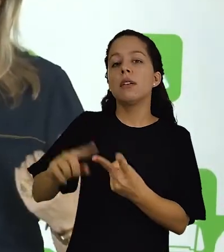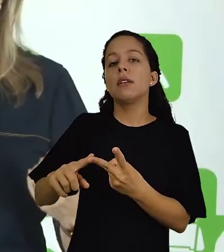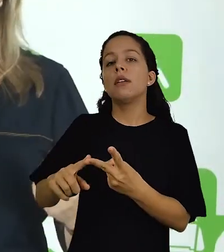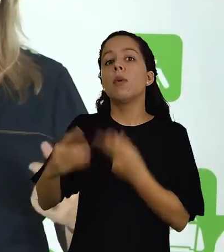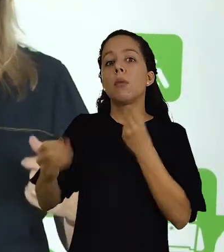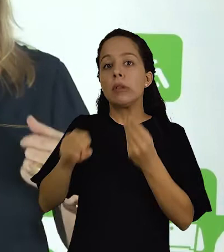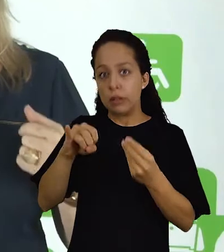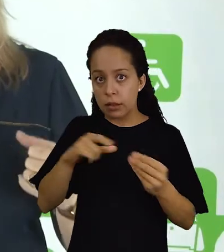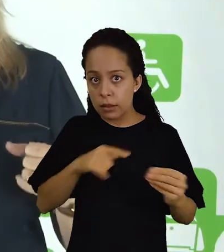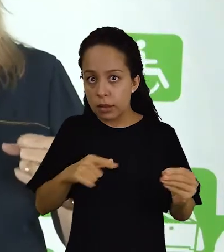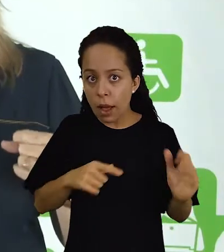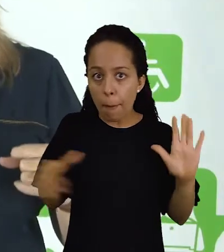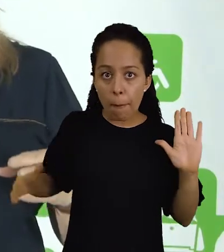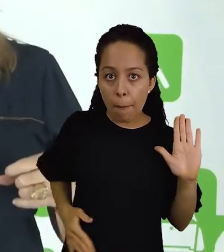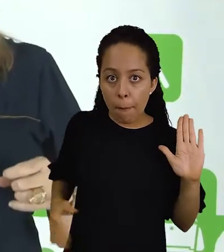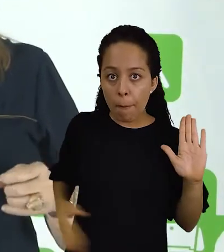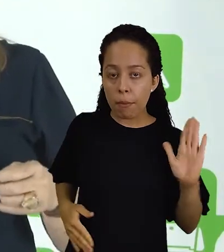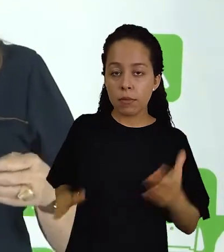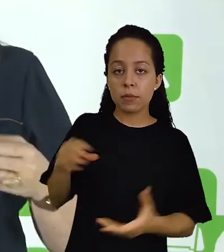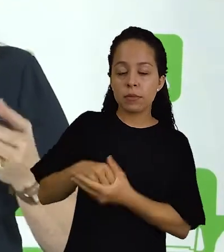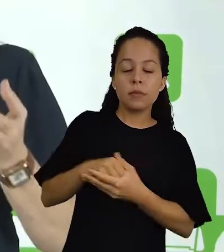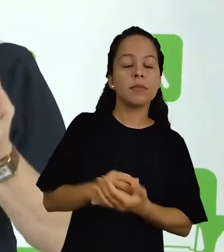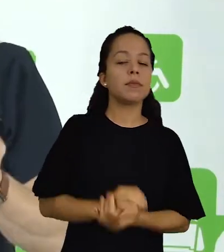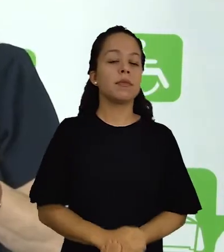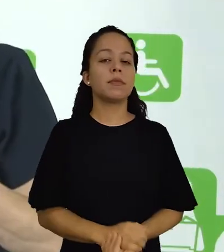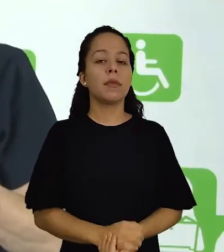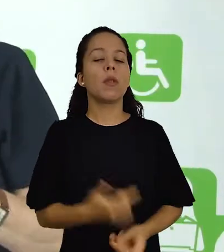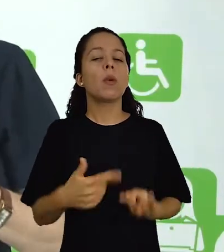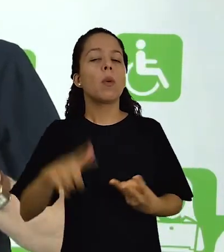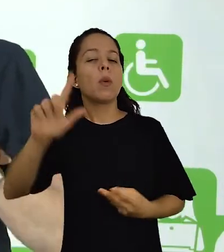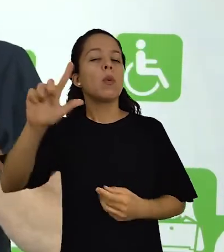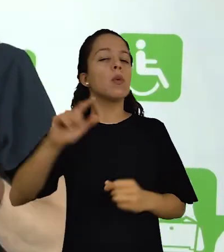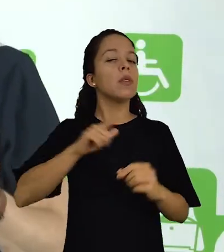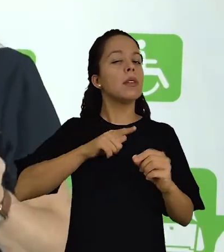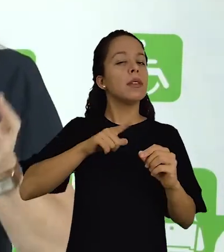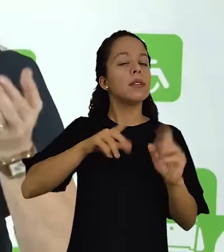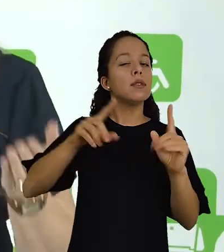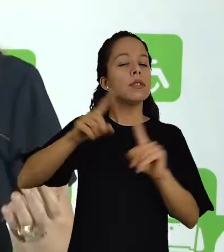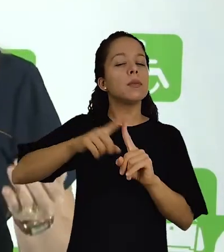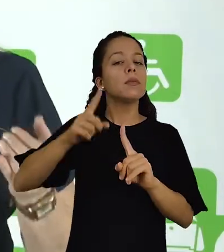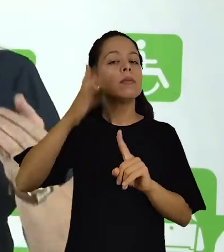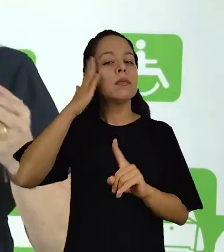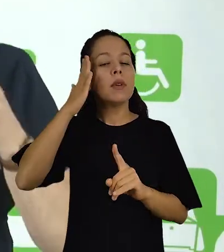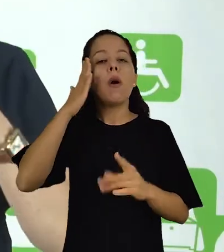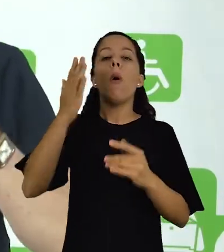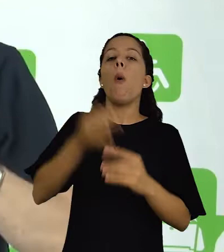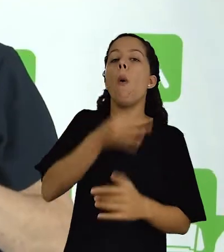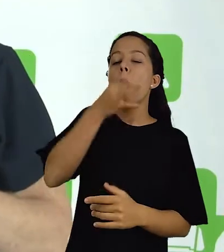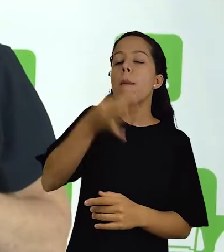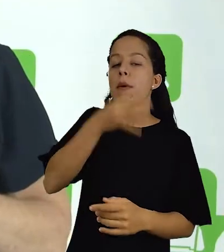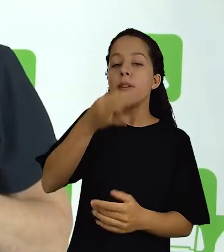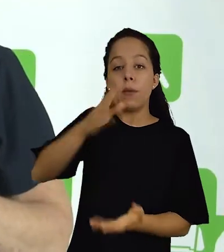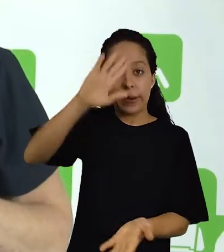Outro exemplo seria em relação ao levantamento de opiniões, atitudes e crenças de uma determinada população.